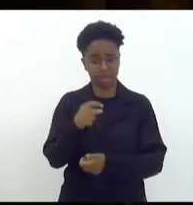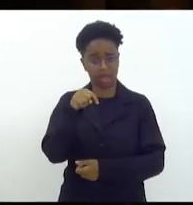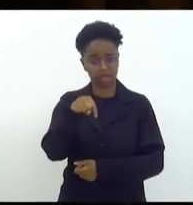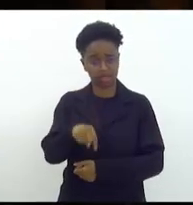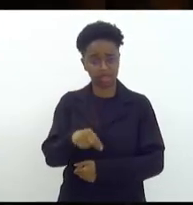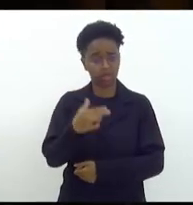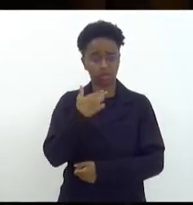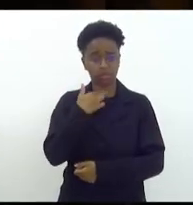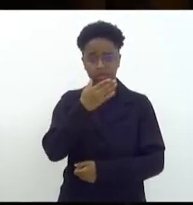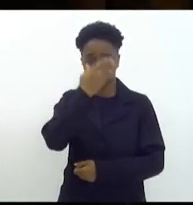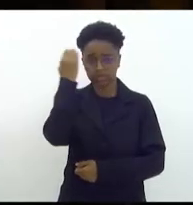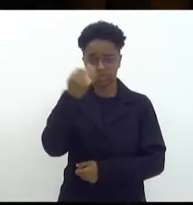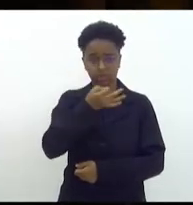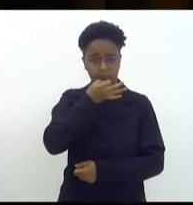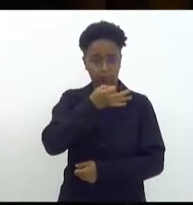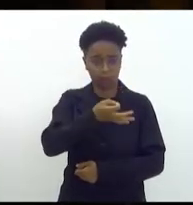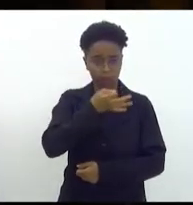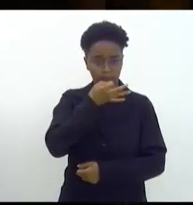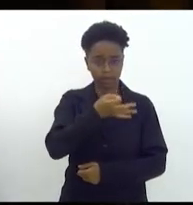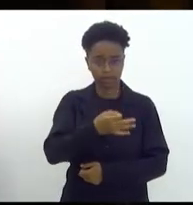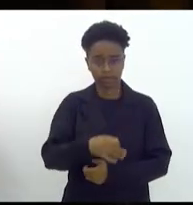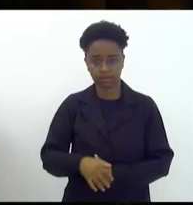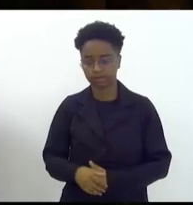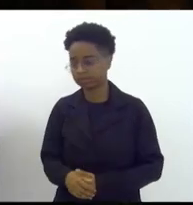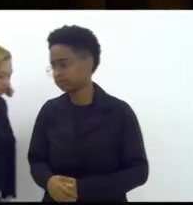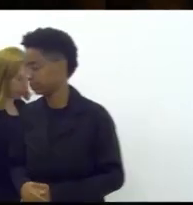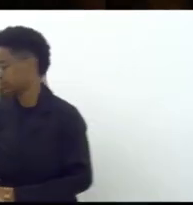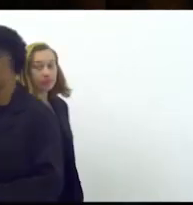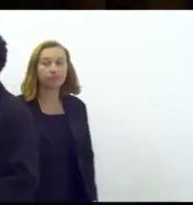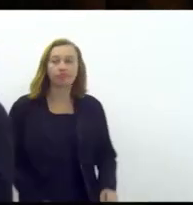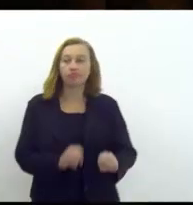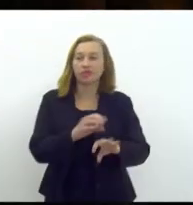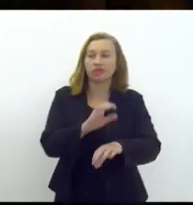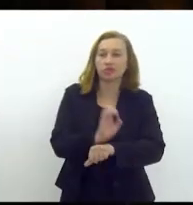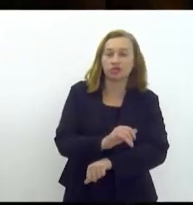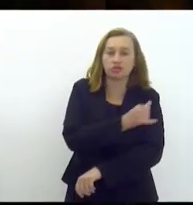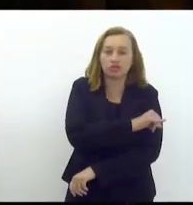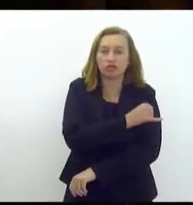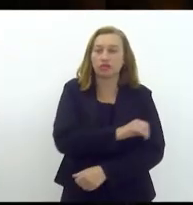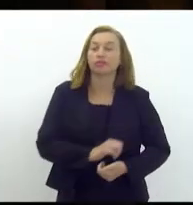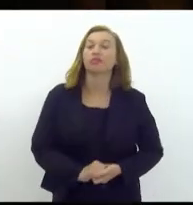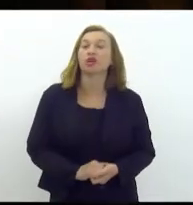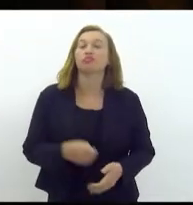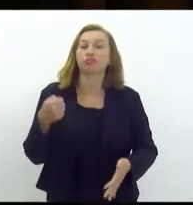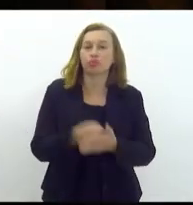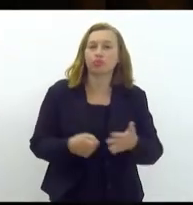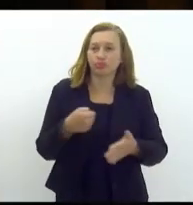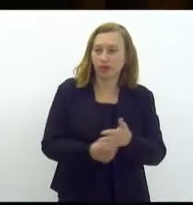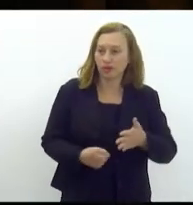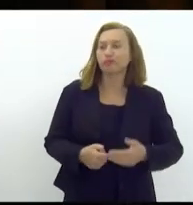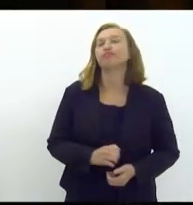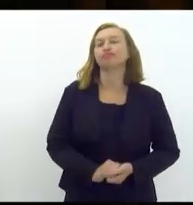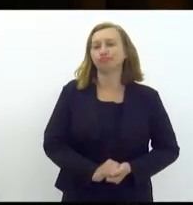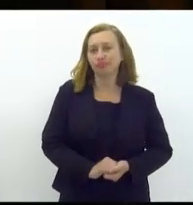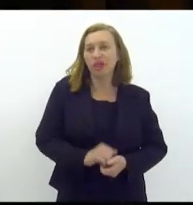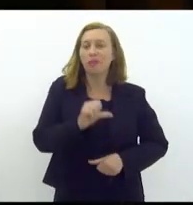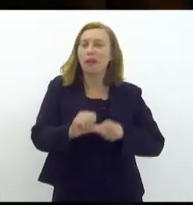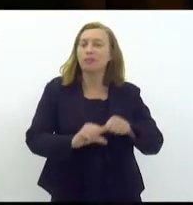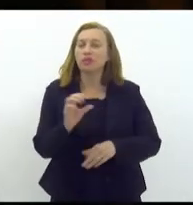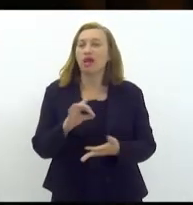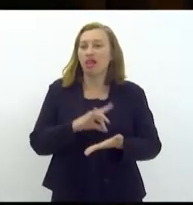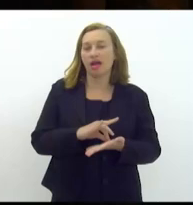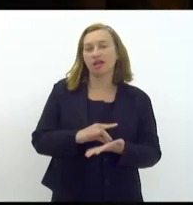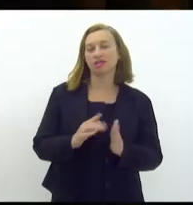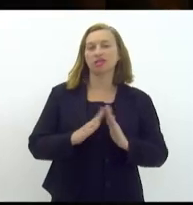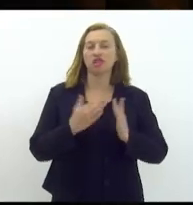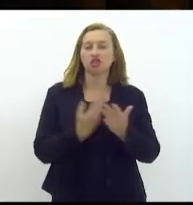deixar de comentar a educação do estado do Rio de Janeiro porque eu tenho lutado muito para mudar a realidade da